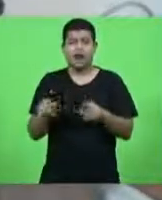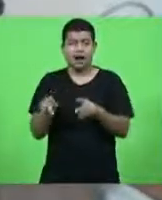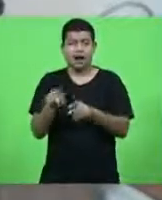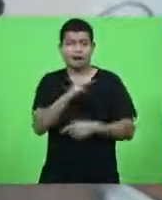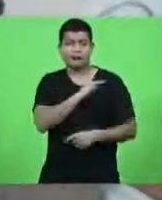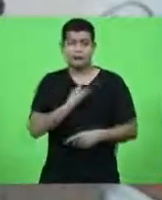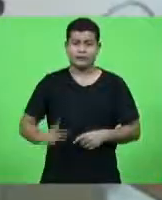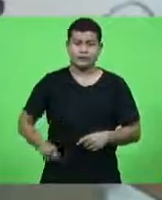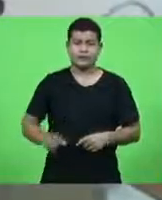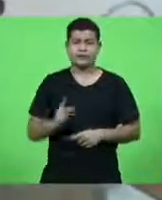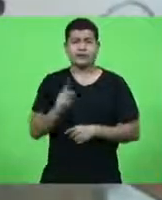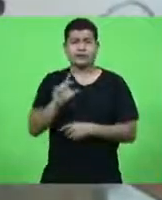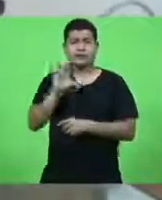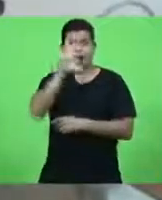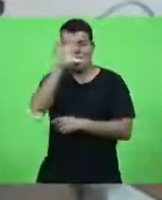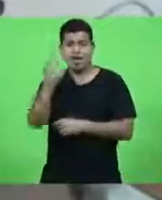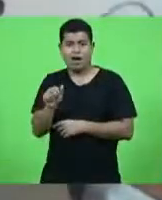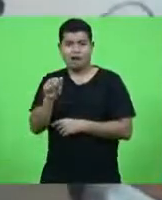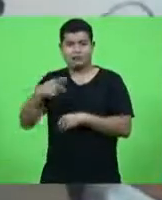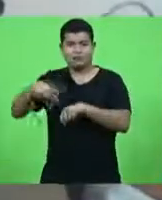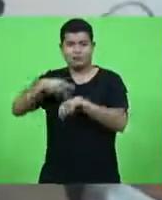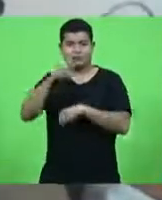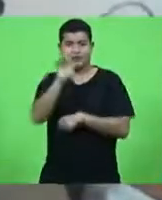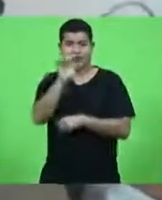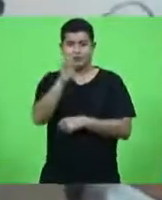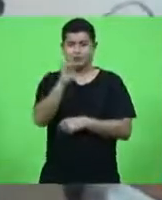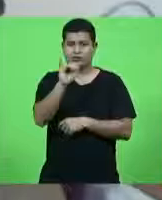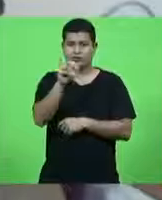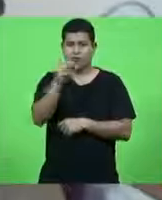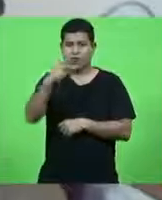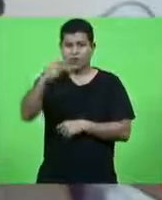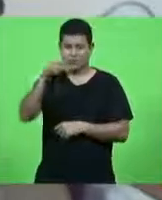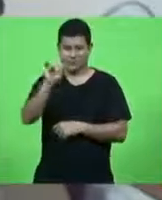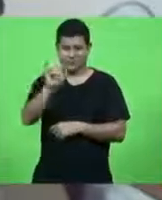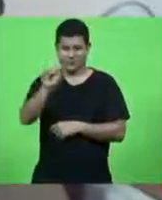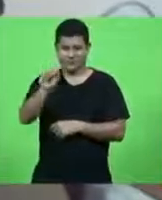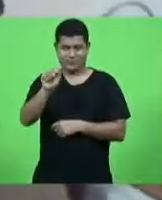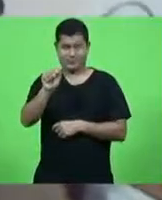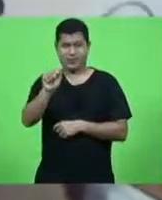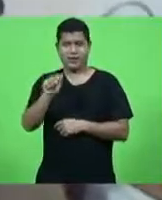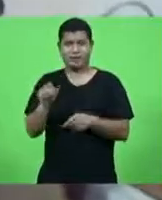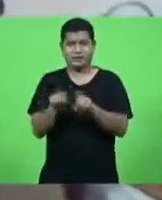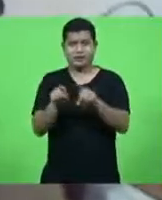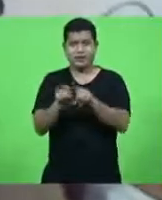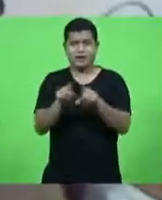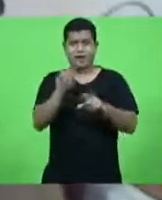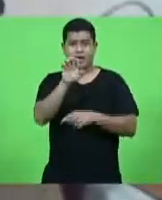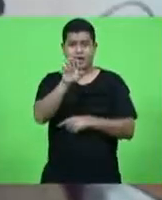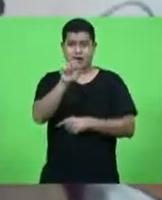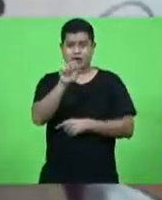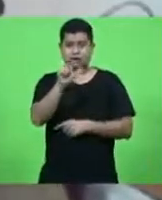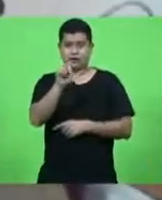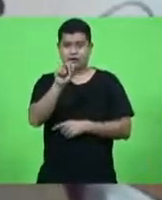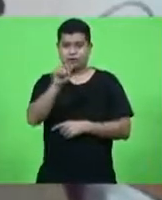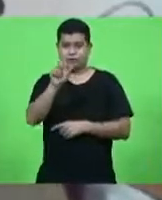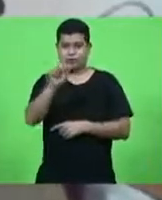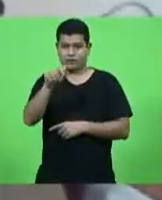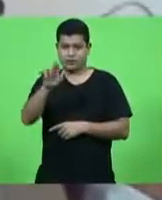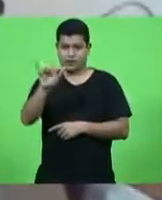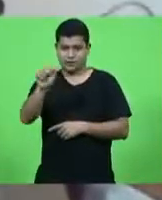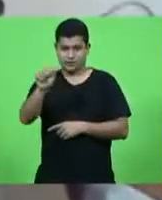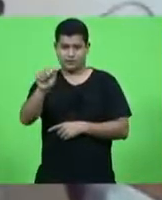Eslováquia. Nesses países, o trabalho é referência mundial na